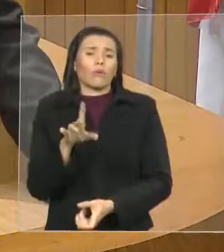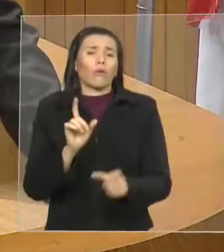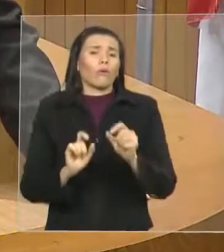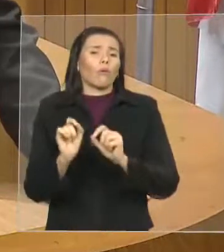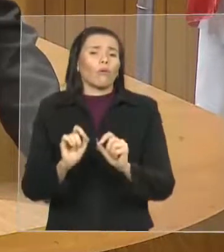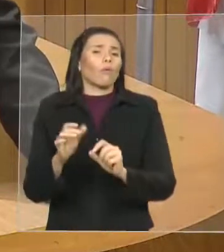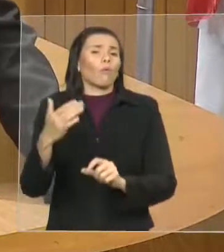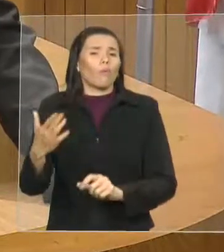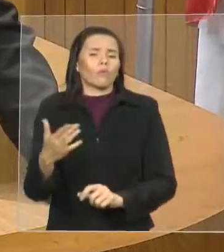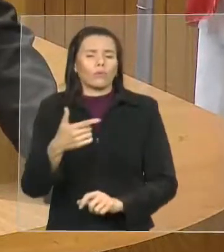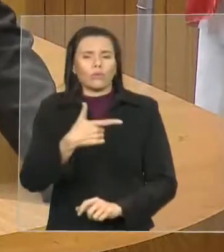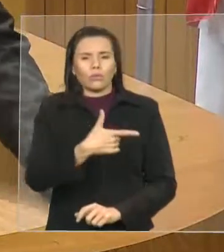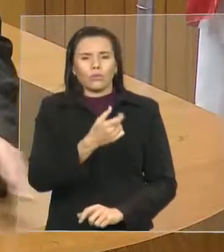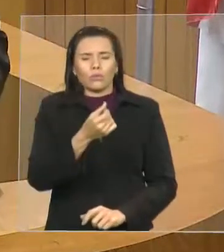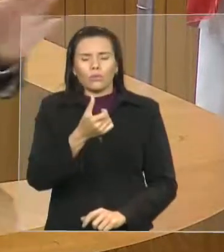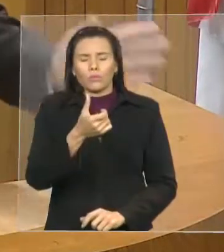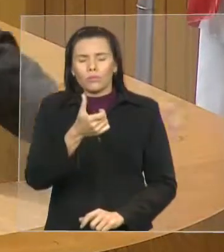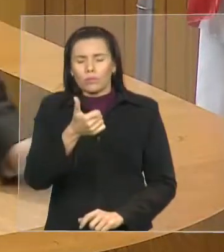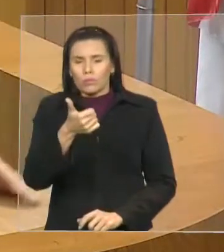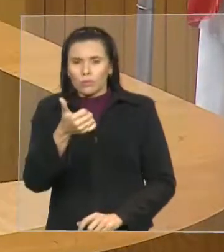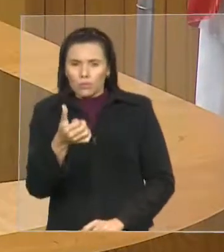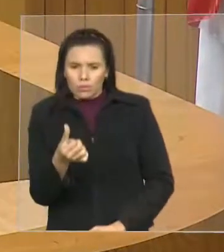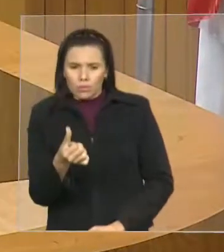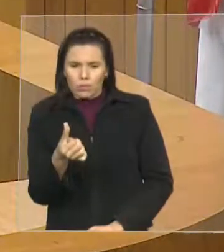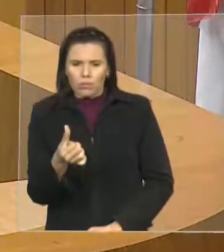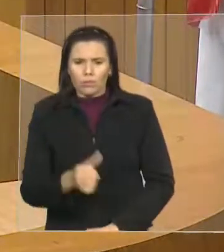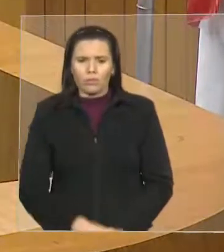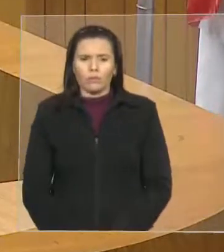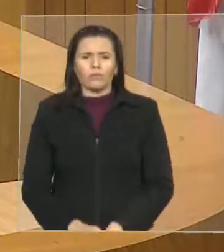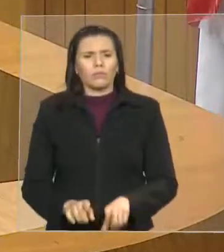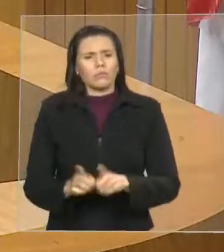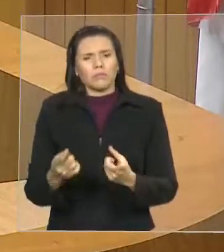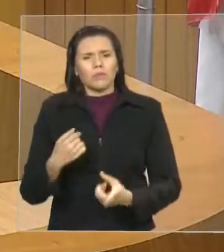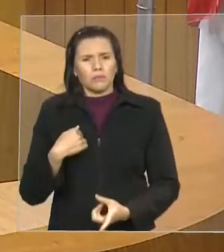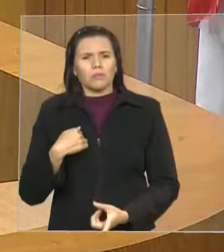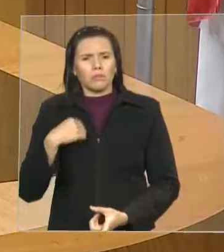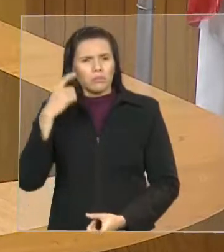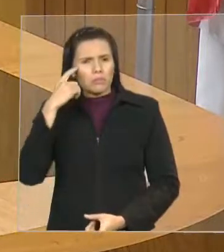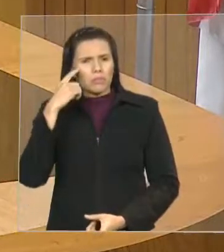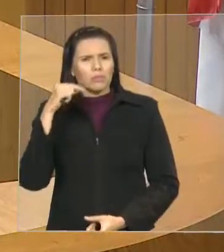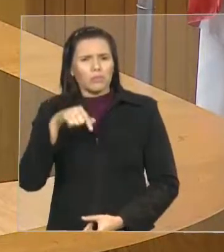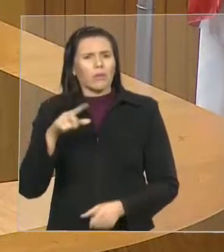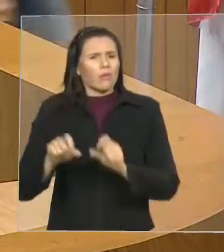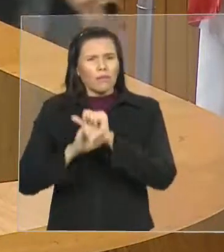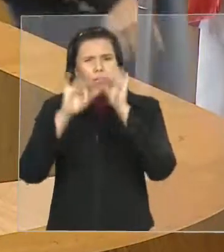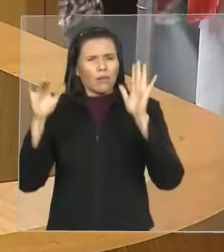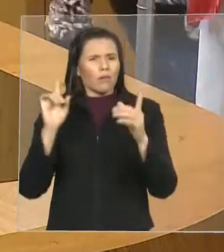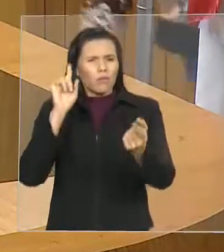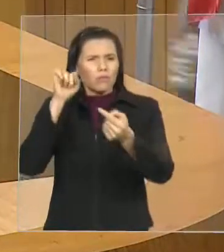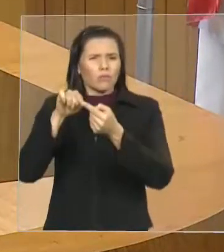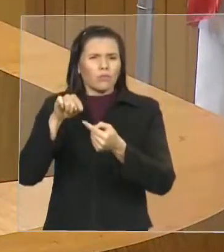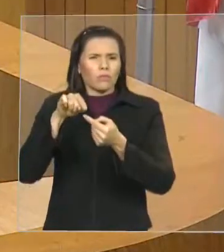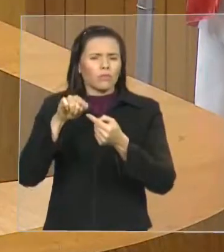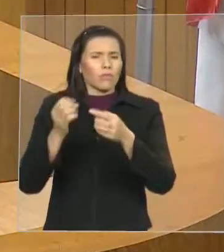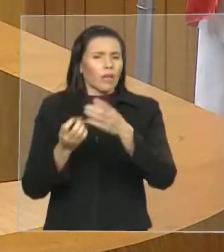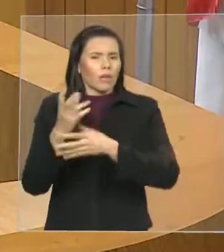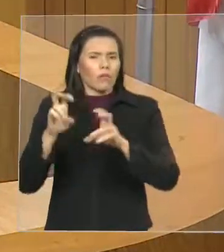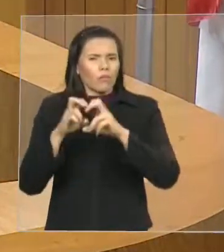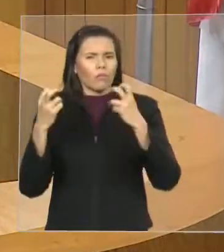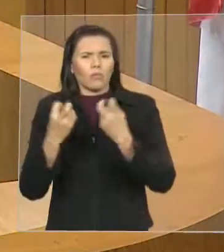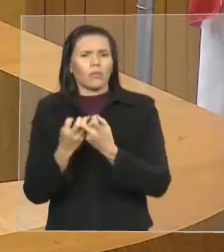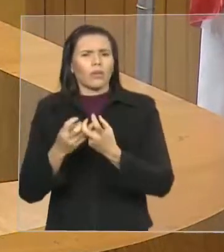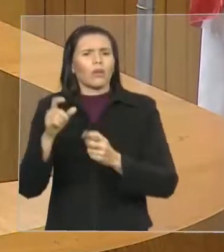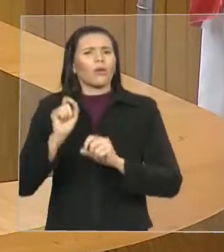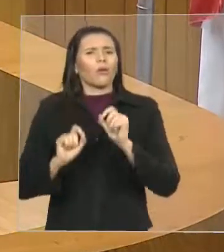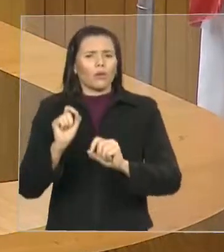também para acompanhar essa situação. Então, diante disso, para ser o mais breve nesse assunto, eu quero dizer